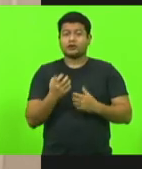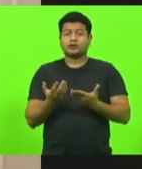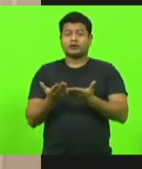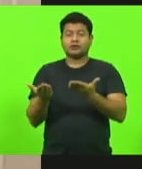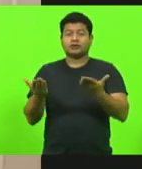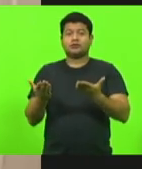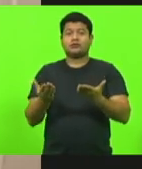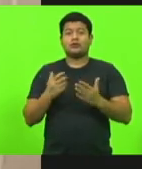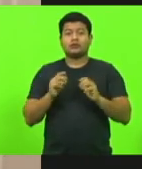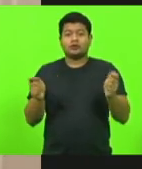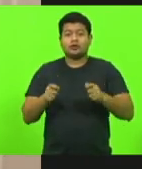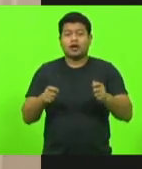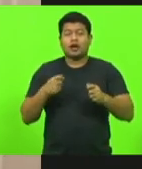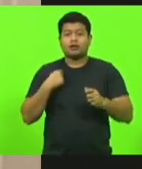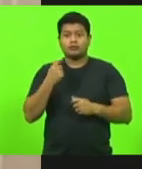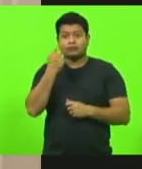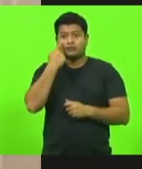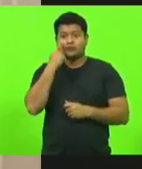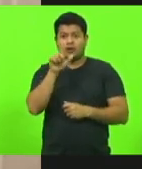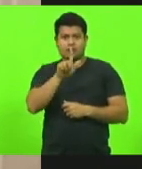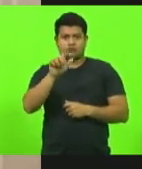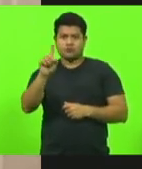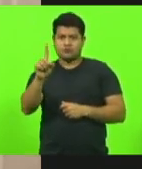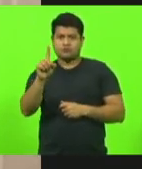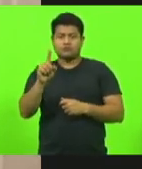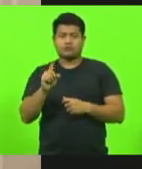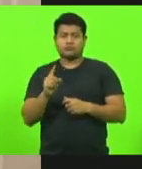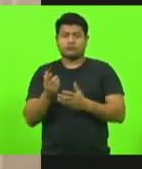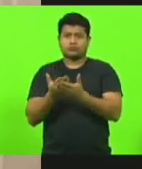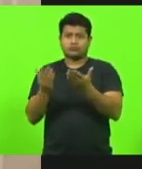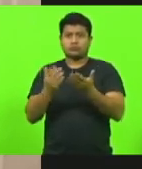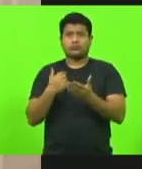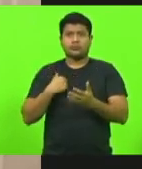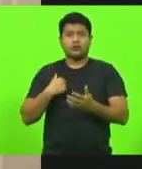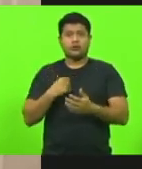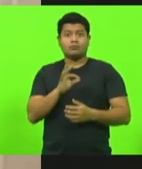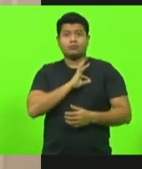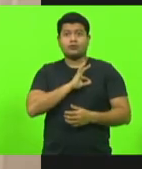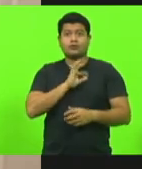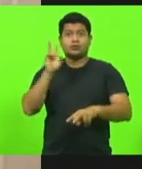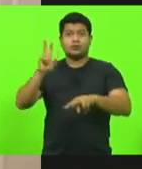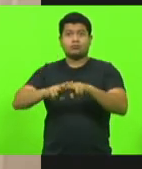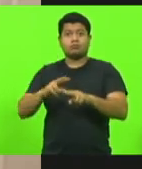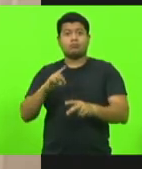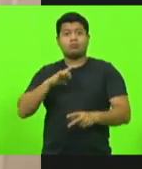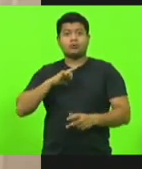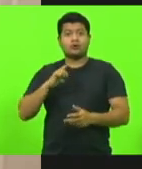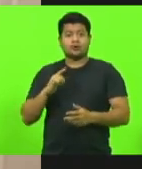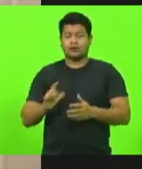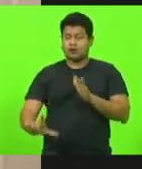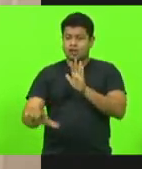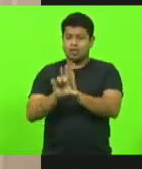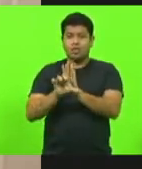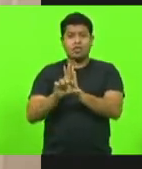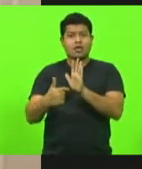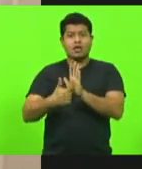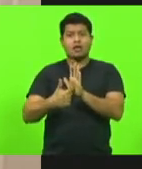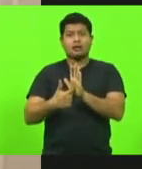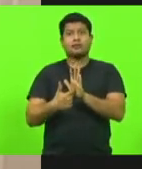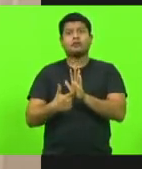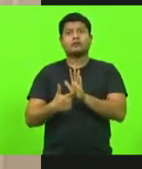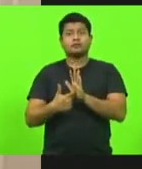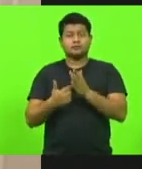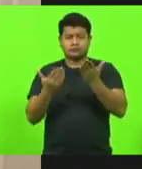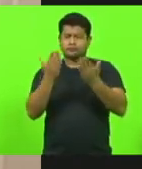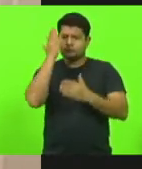Correio, no Jornal. Tá lá, a polícia foi lá, prendeu, porque prendeu porque já existe uma lei, né? Eu sei que vossa excelência